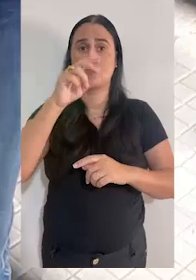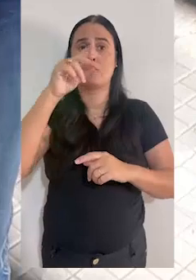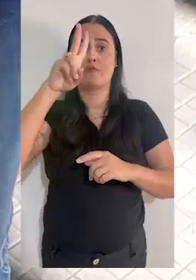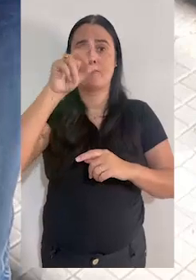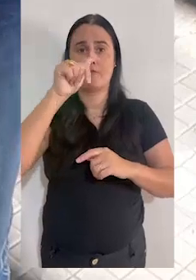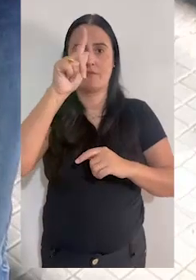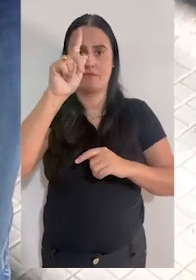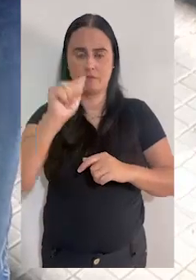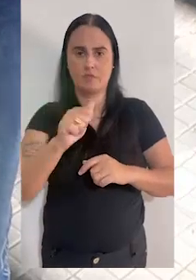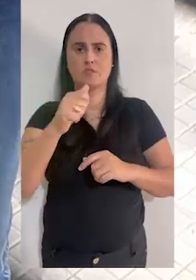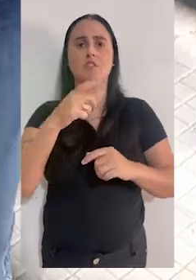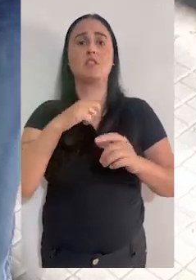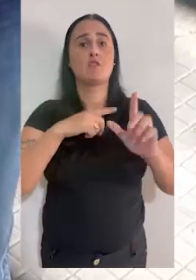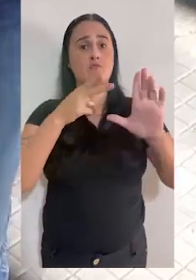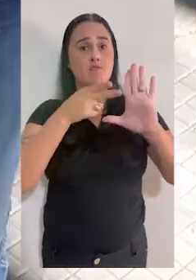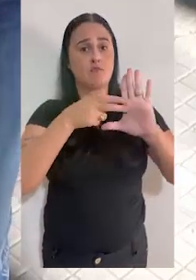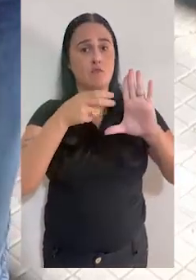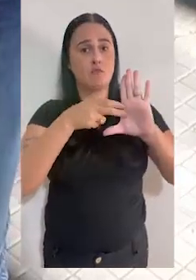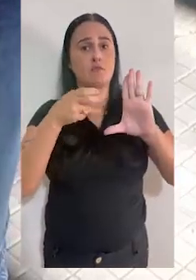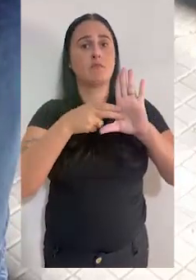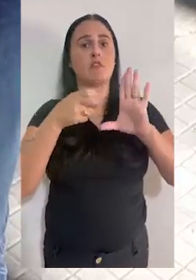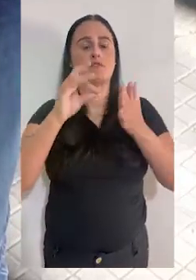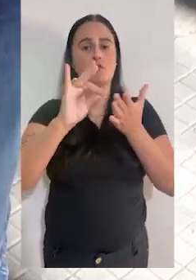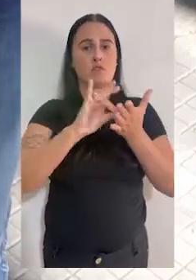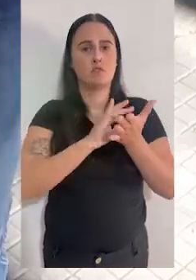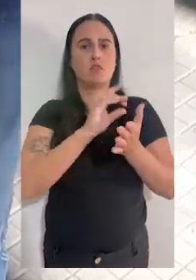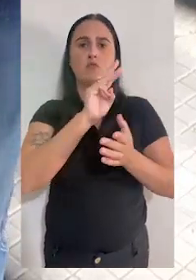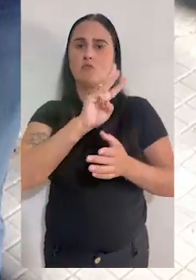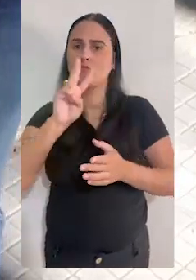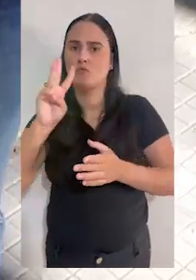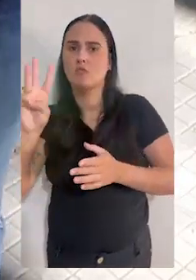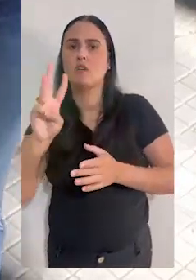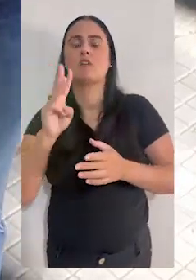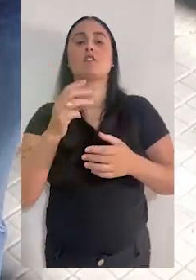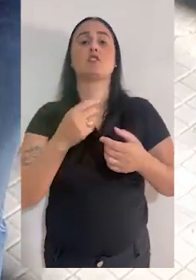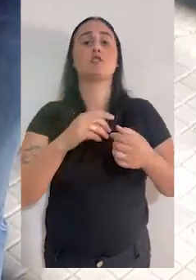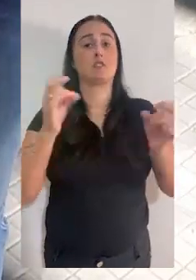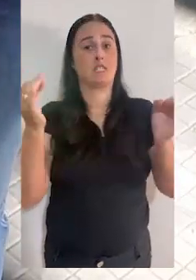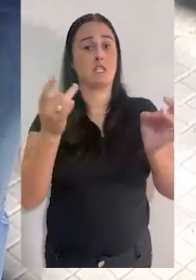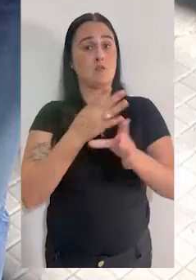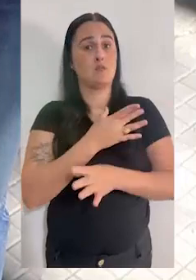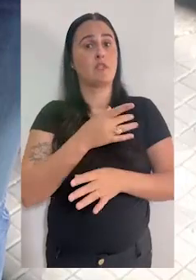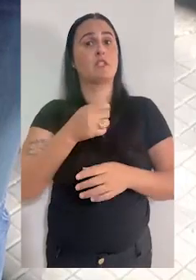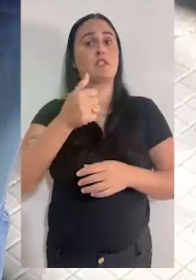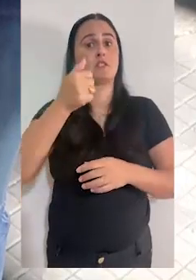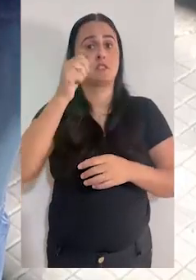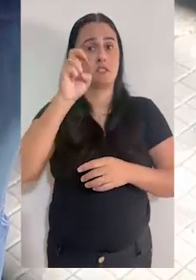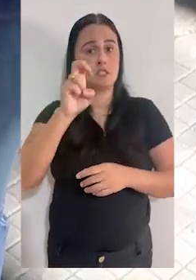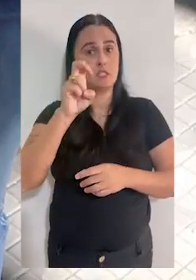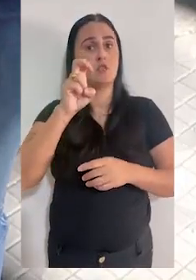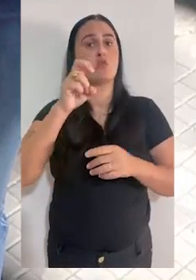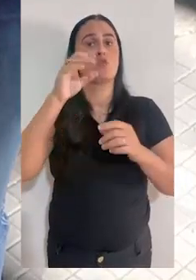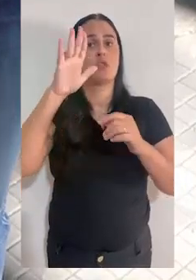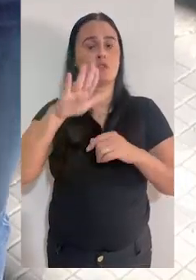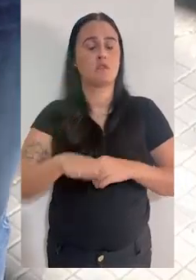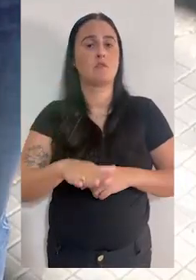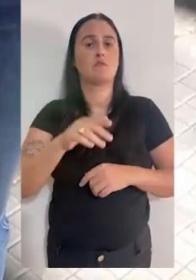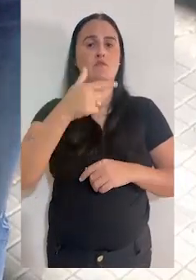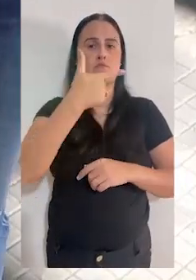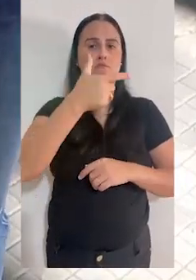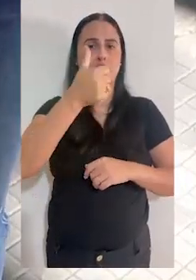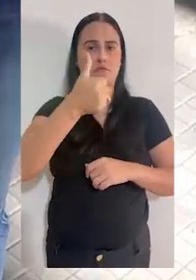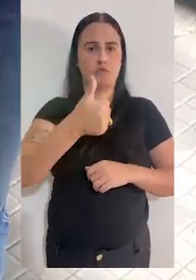o curso profissionalizante gratuito. O formulário de inscrição estará disponível no nosso site e o encerramento das inscrições será às